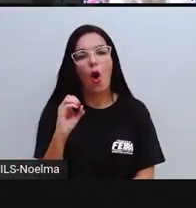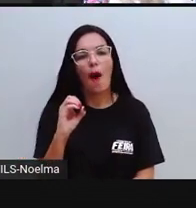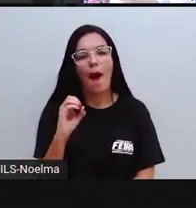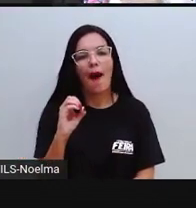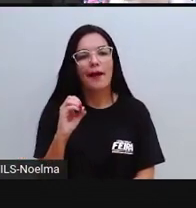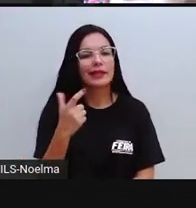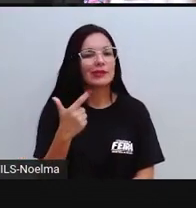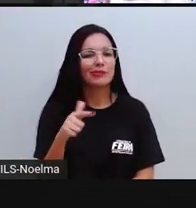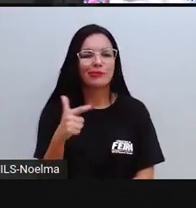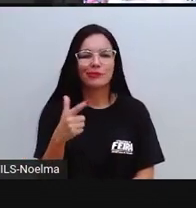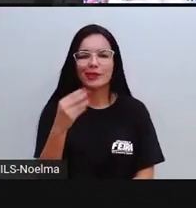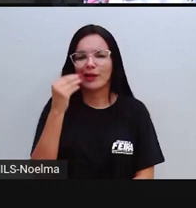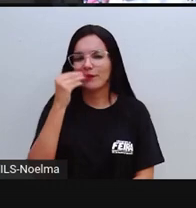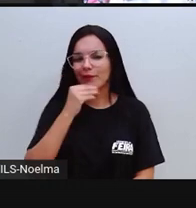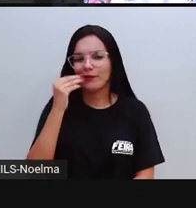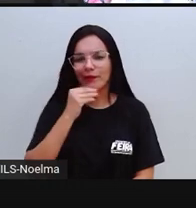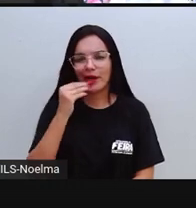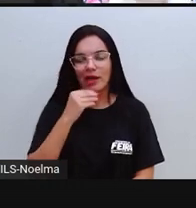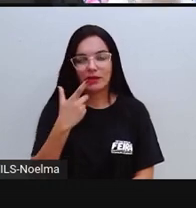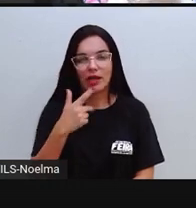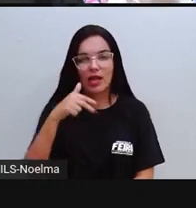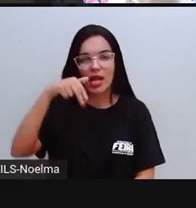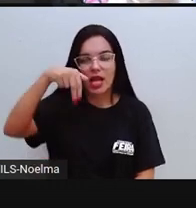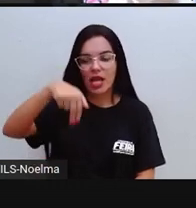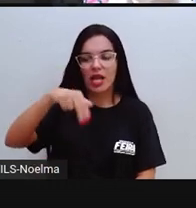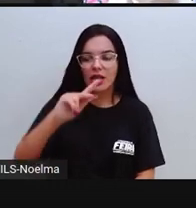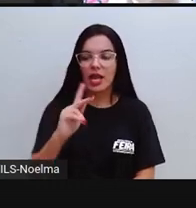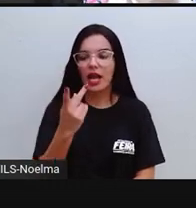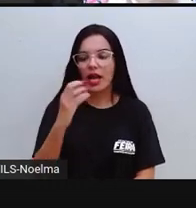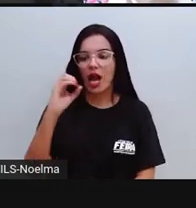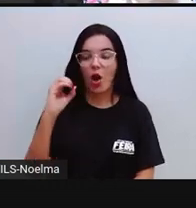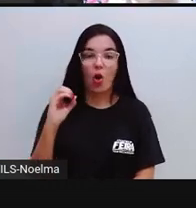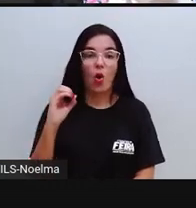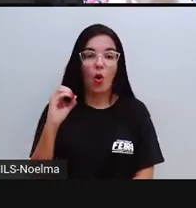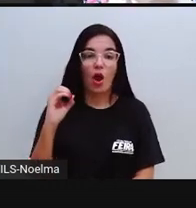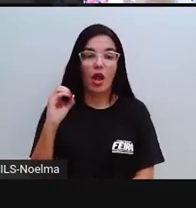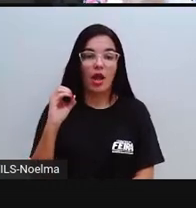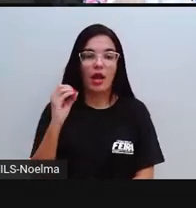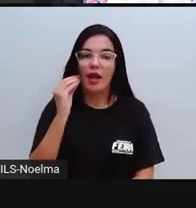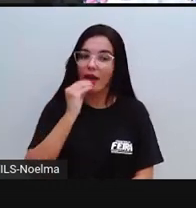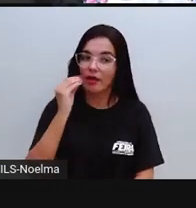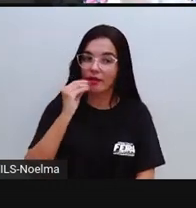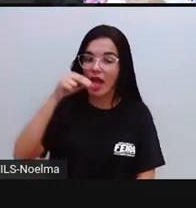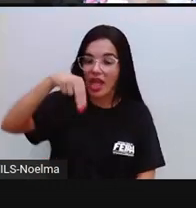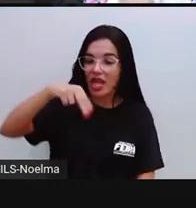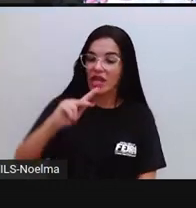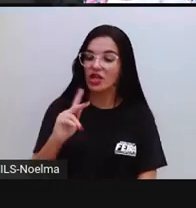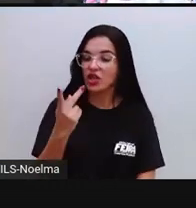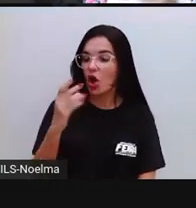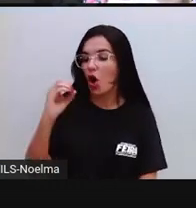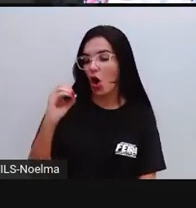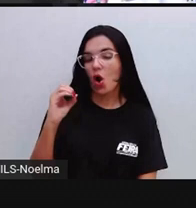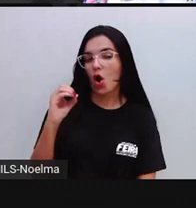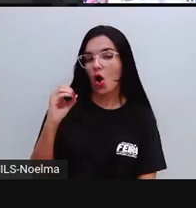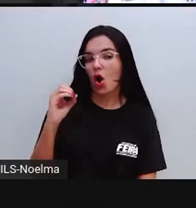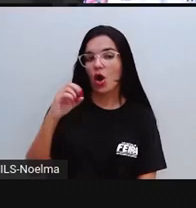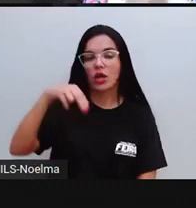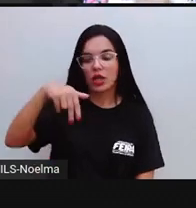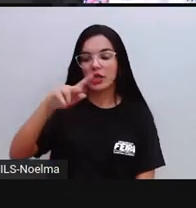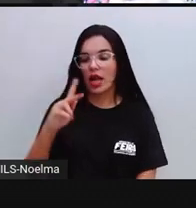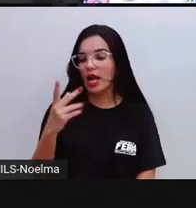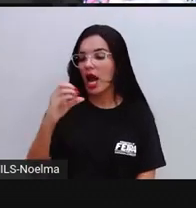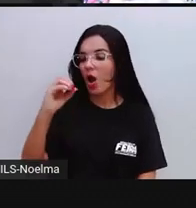que, não é? Toquinho. Então, é uma sílaba fraca aqui, assim, I, né? I, U, toquinho.